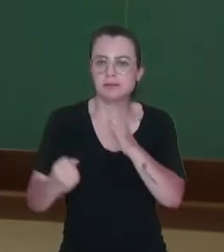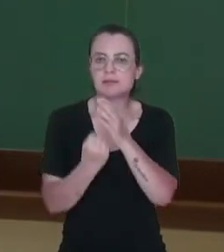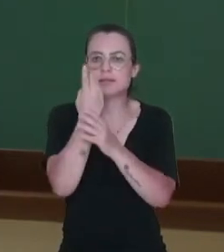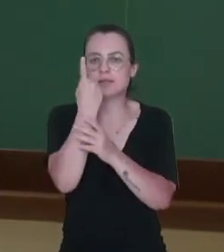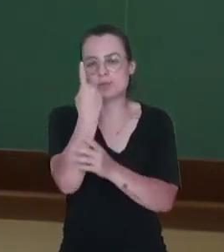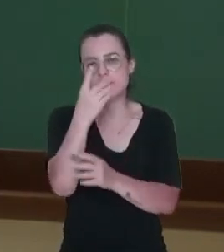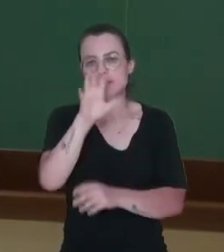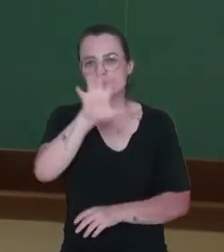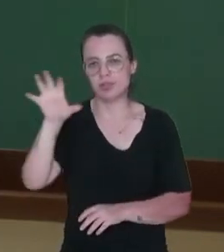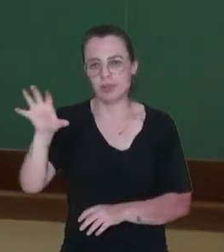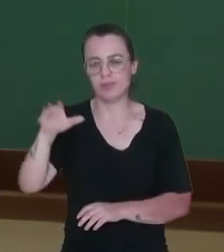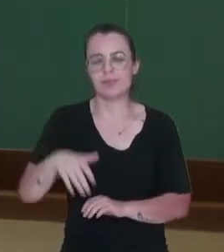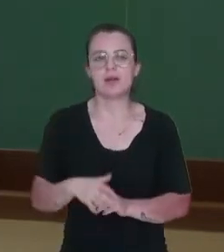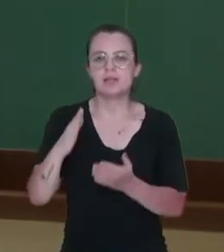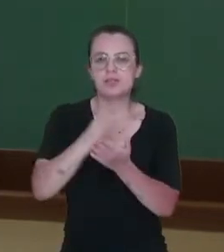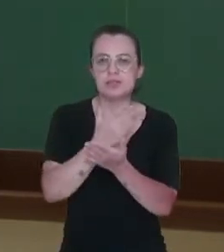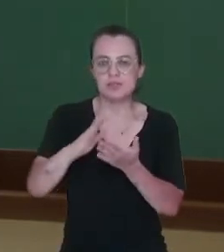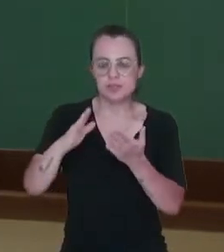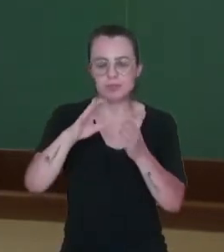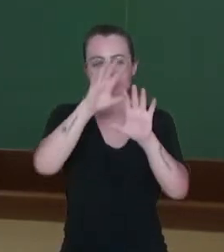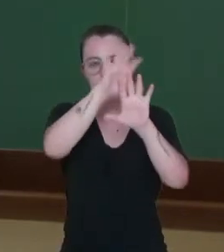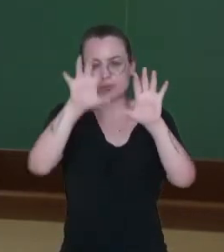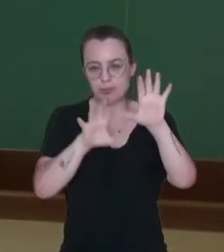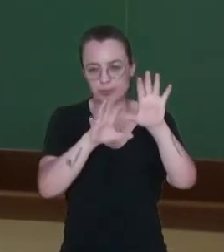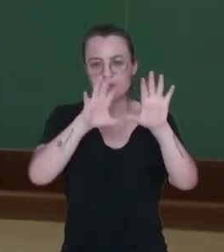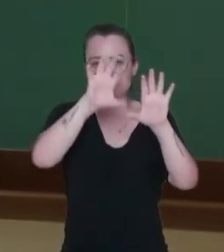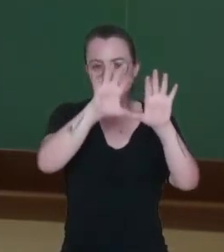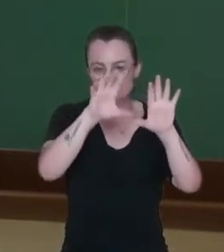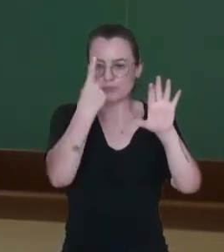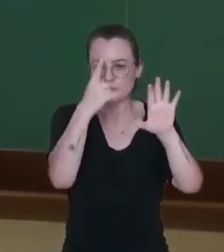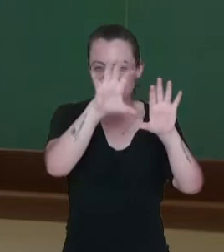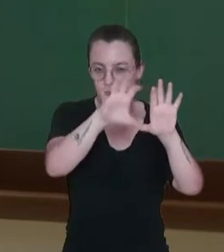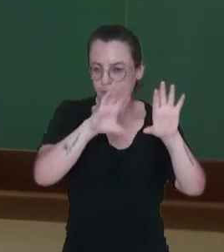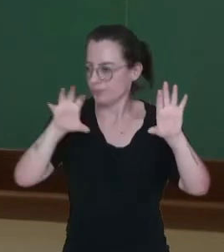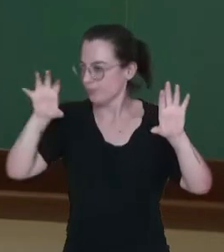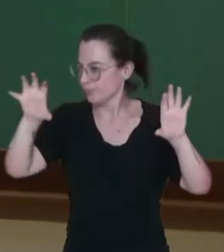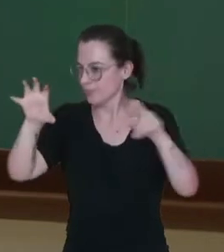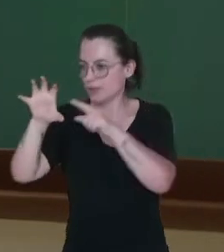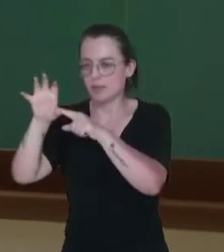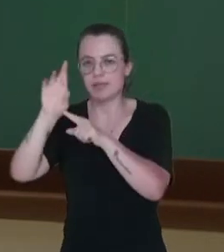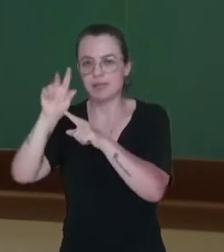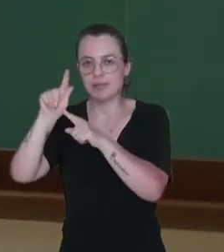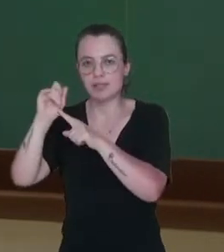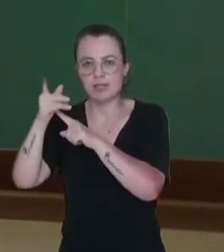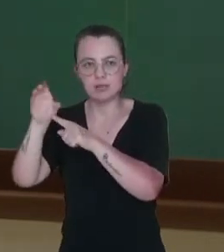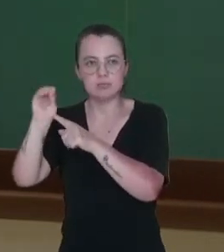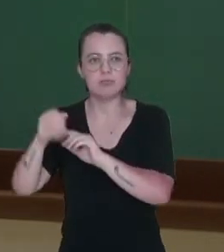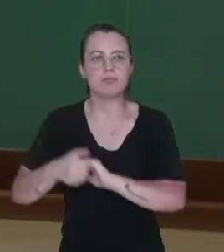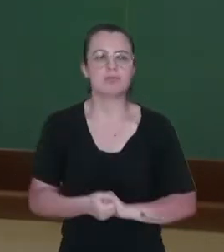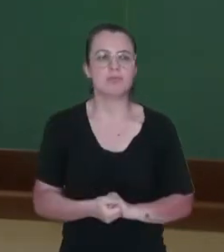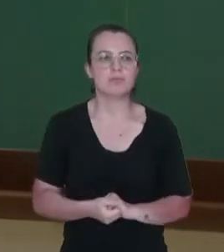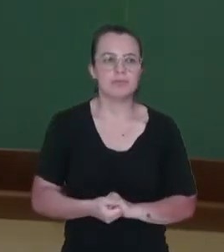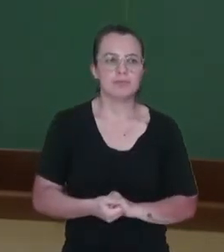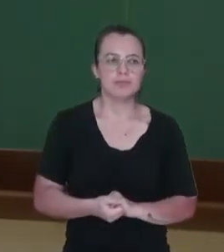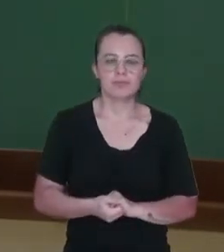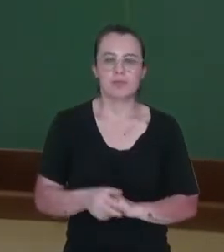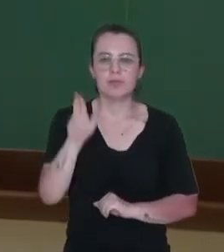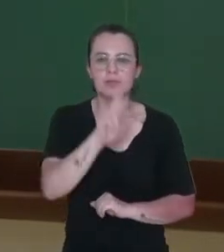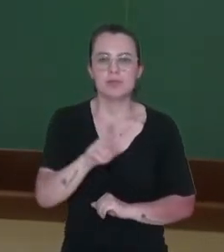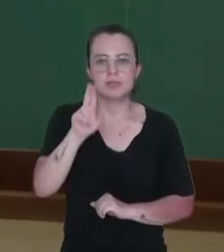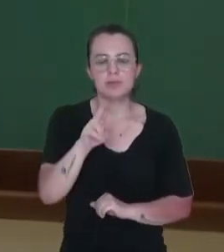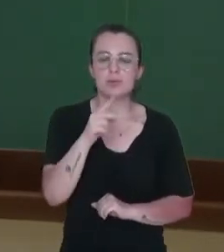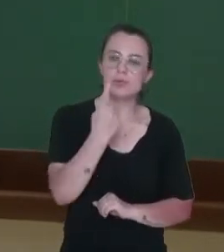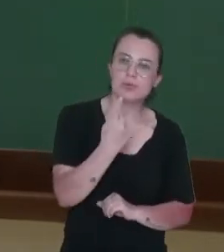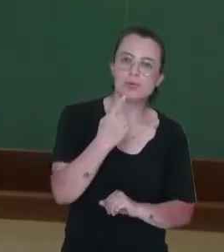região, dividir o espaço geográfico, cada pedacinho é uma região que foi criada. Utilizando um